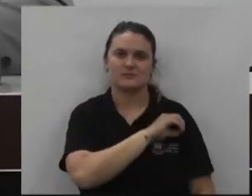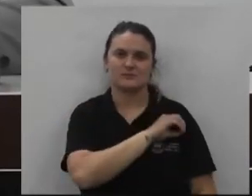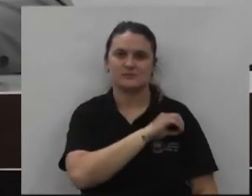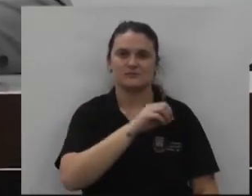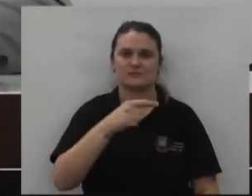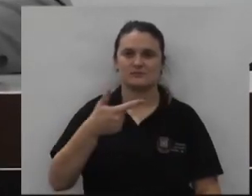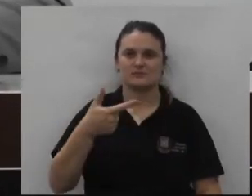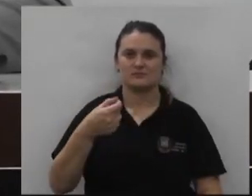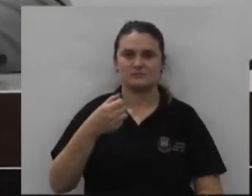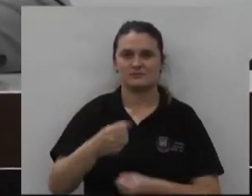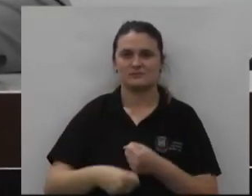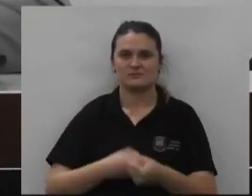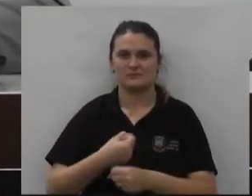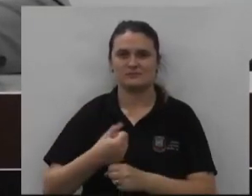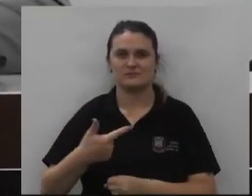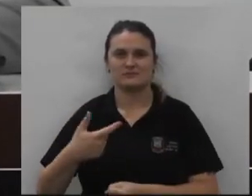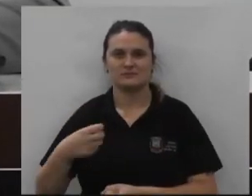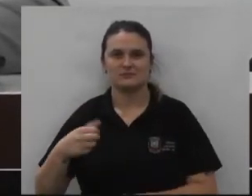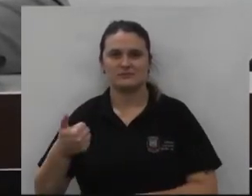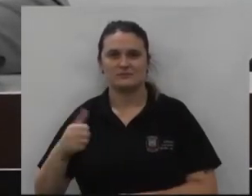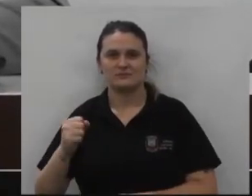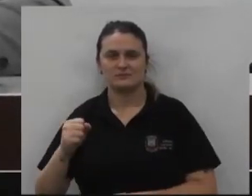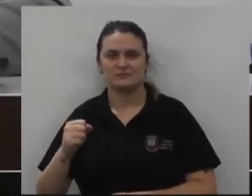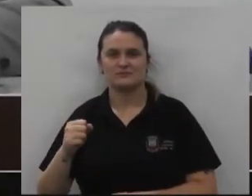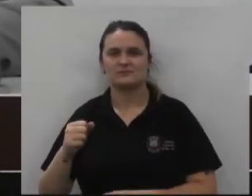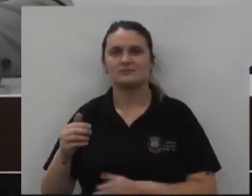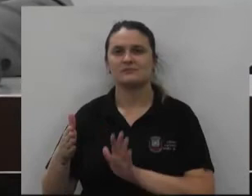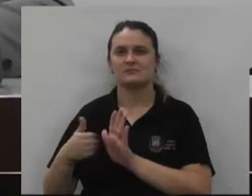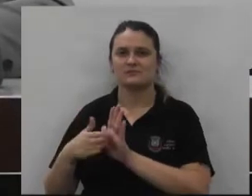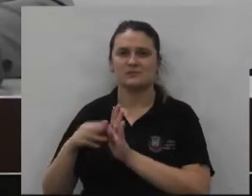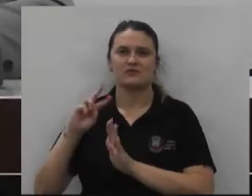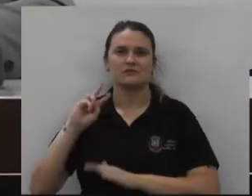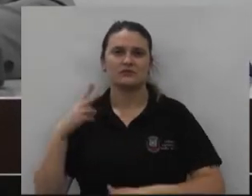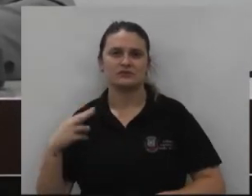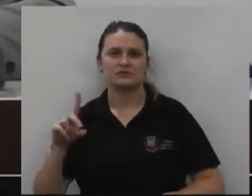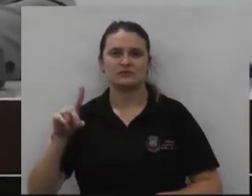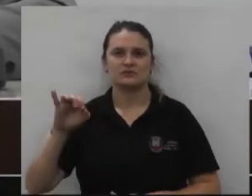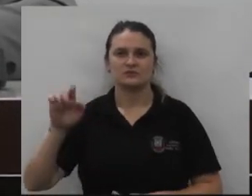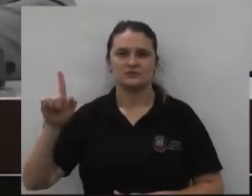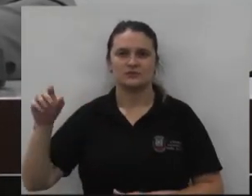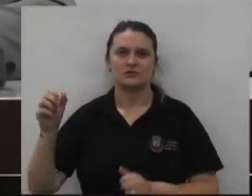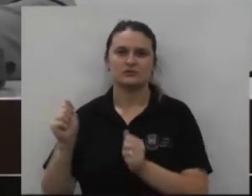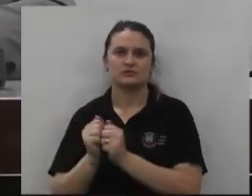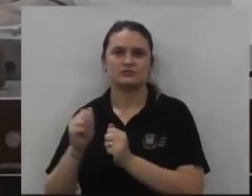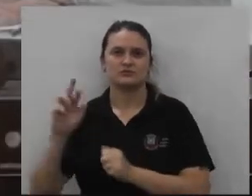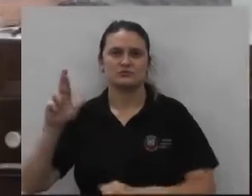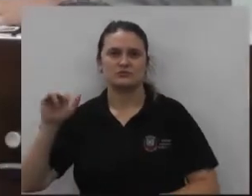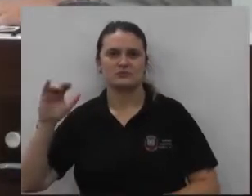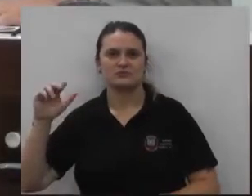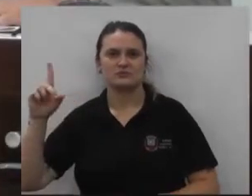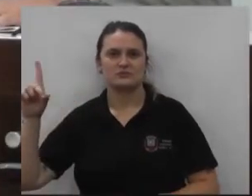22.018 que teve como proponente o vereador Diego e o vereador Sass